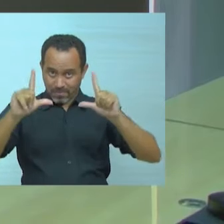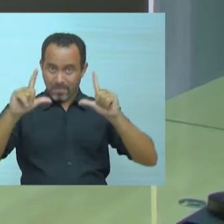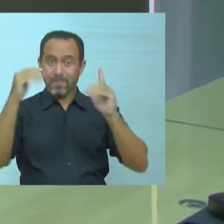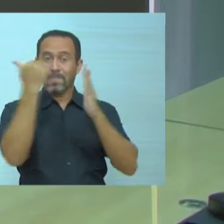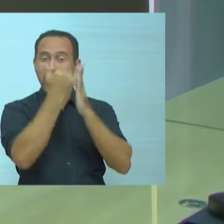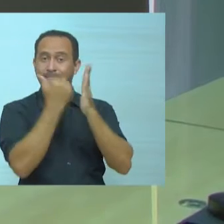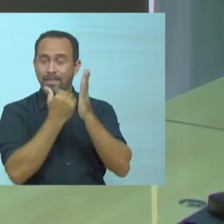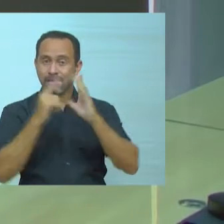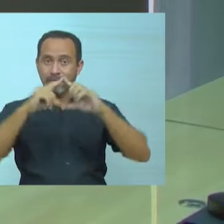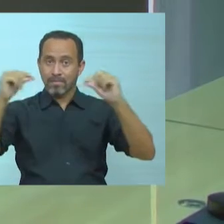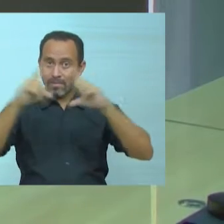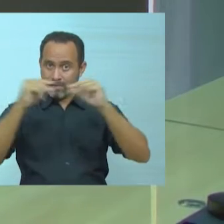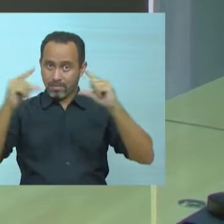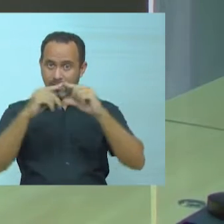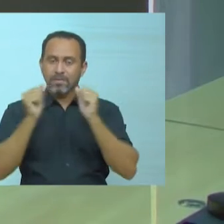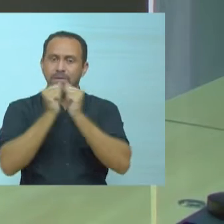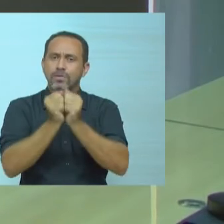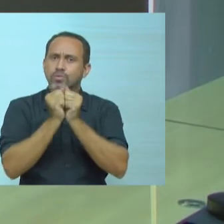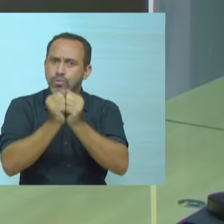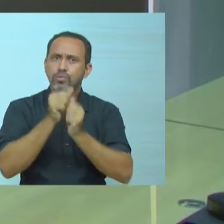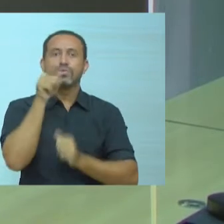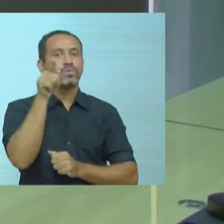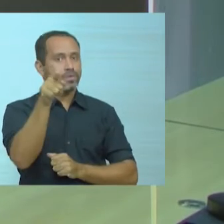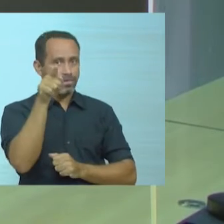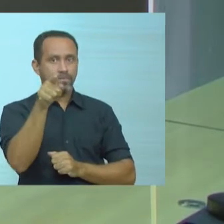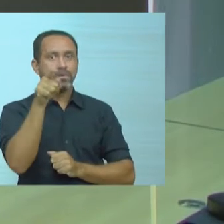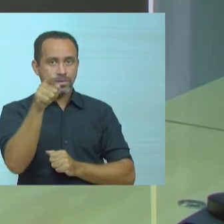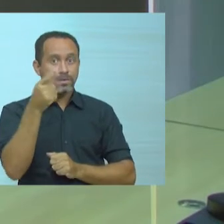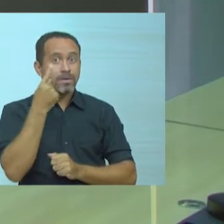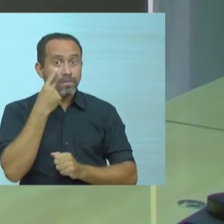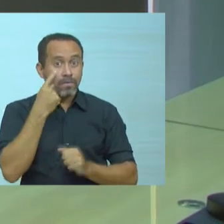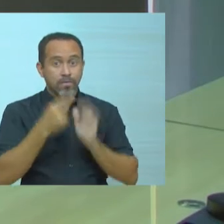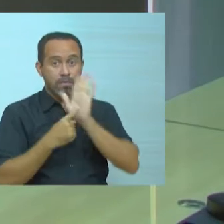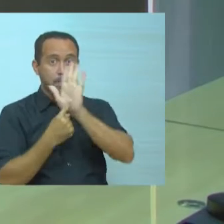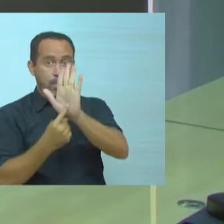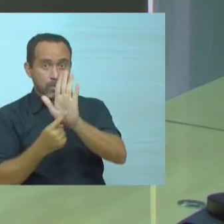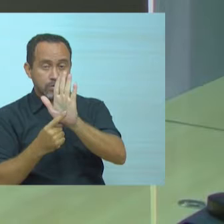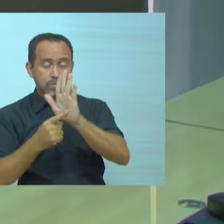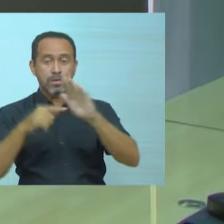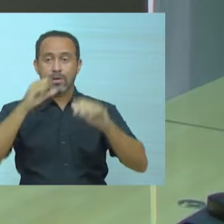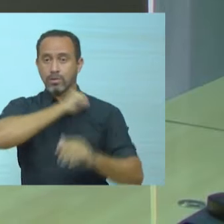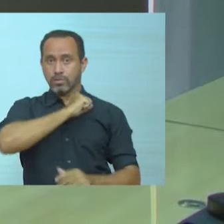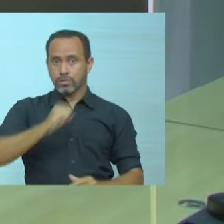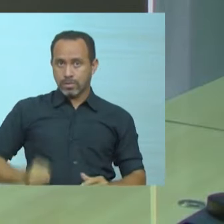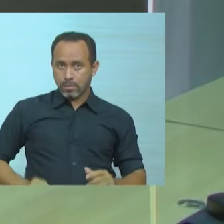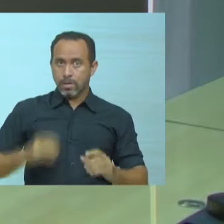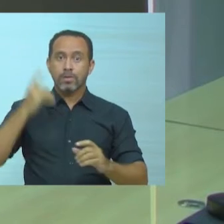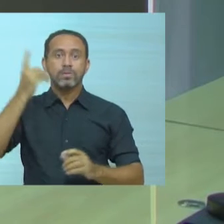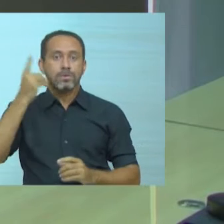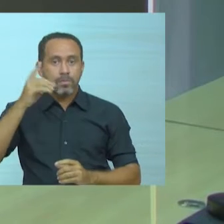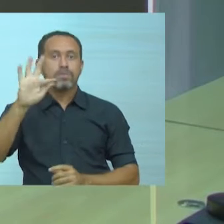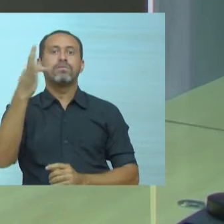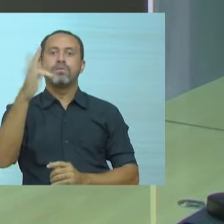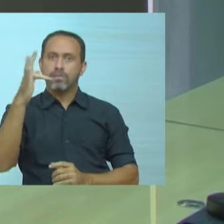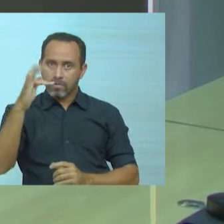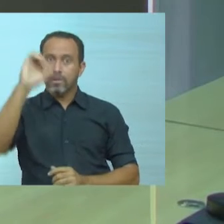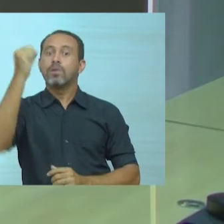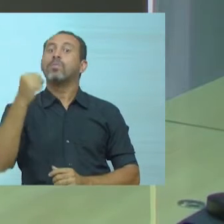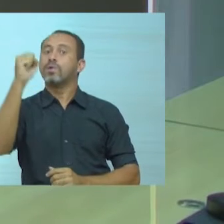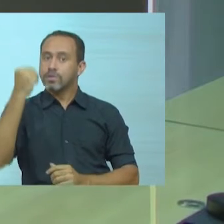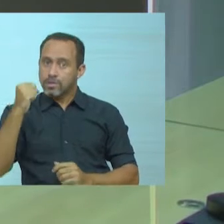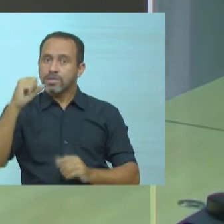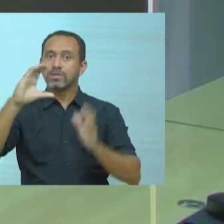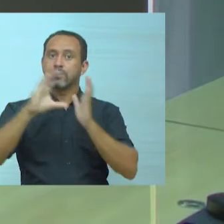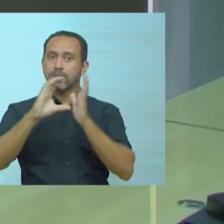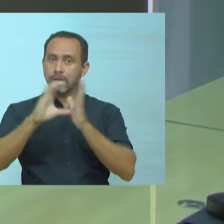programa Congresso em Pauta, Brasília vai estar mais perto de você. Vamos mostrar a atuação dos senadores e deputados federais por